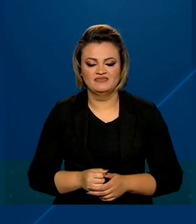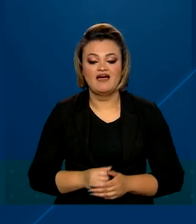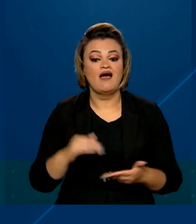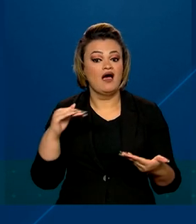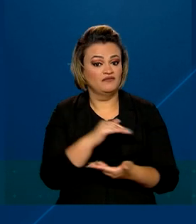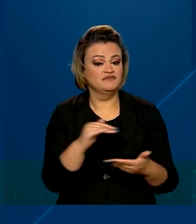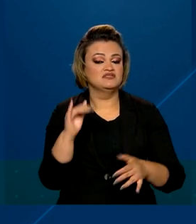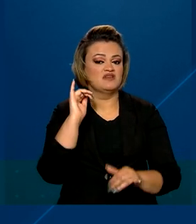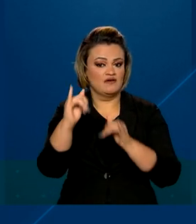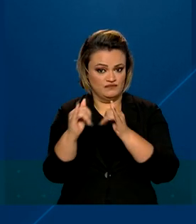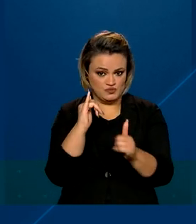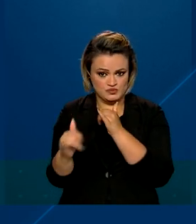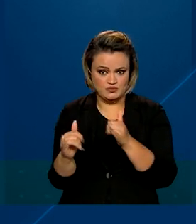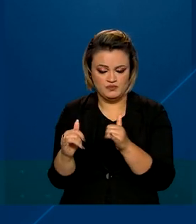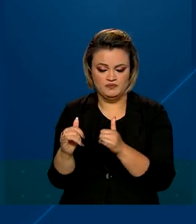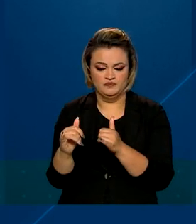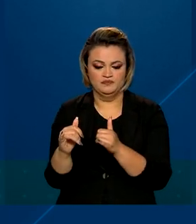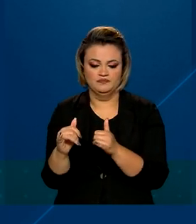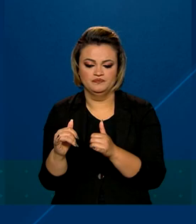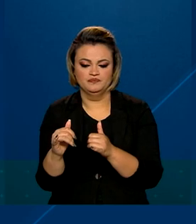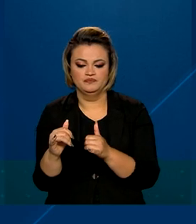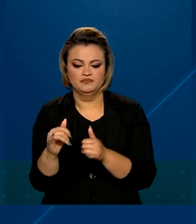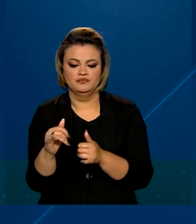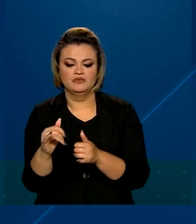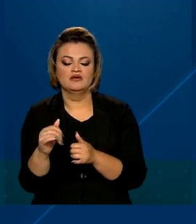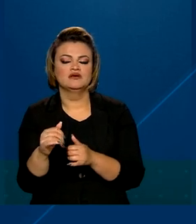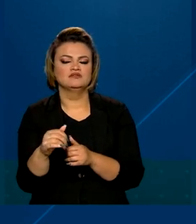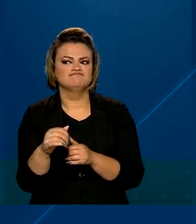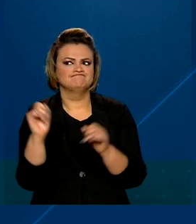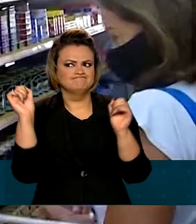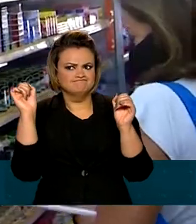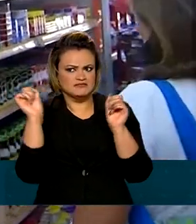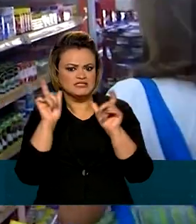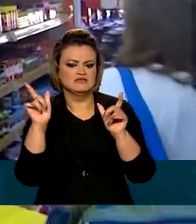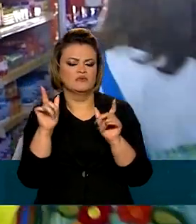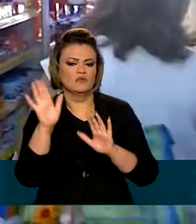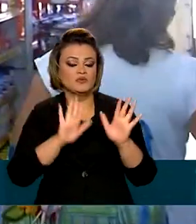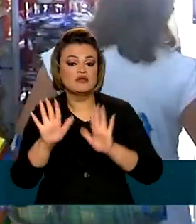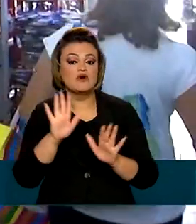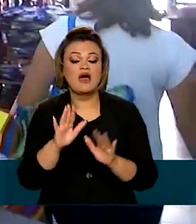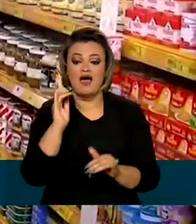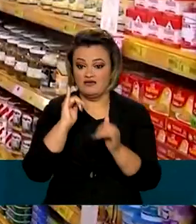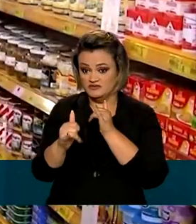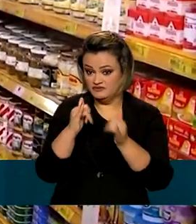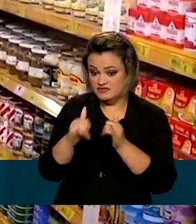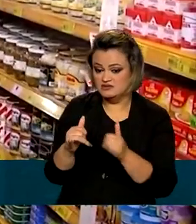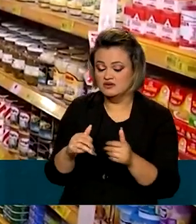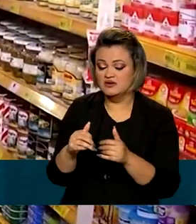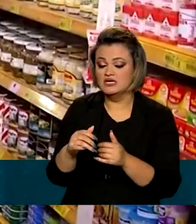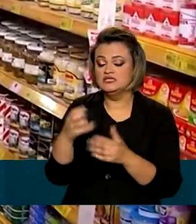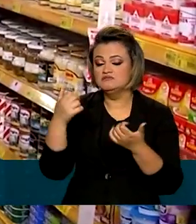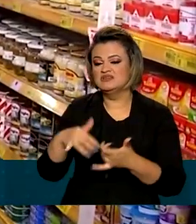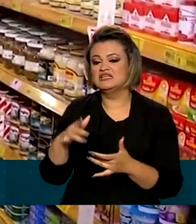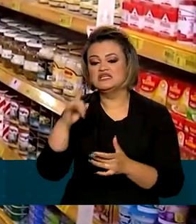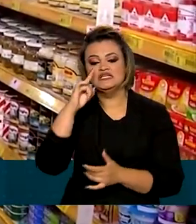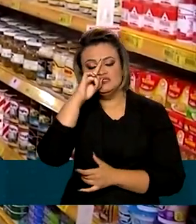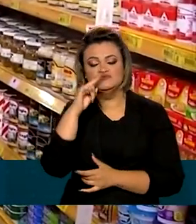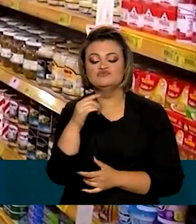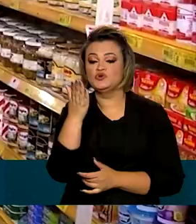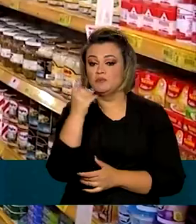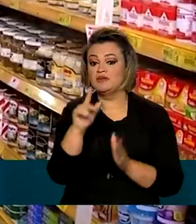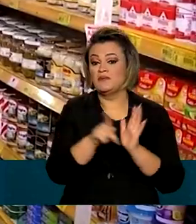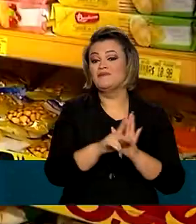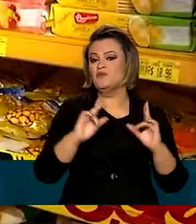da Anvisa, a Agência Nacional de Vigilância Sanitária, chamou a atenção. Segundo a agência, há o risco de que alimentos